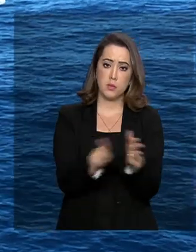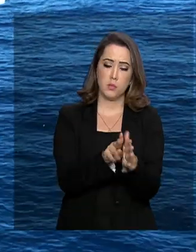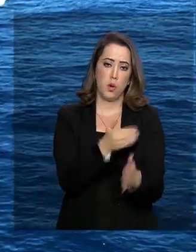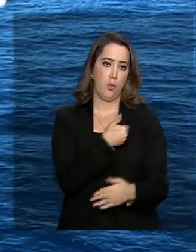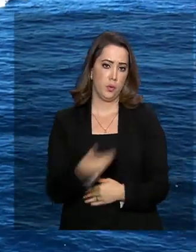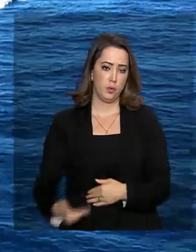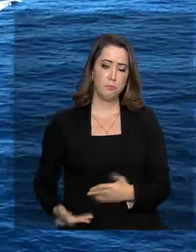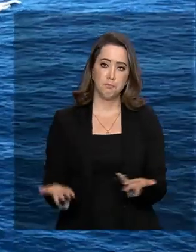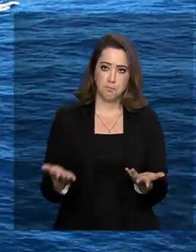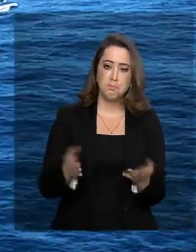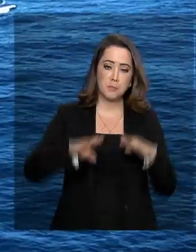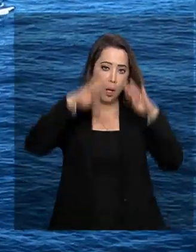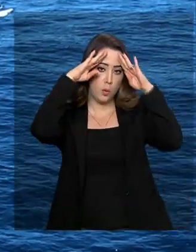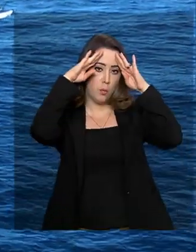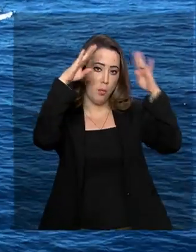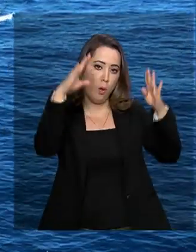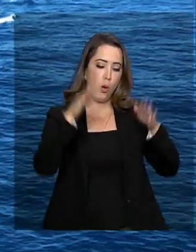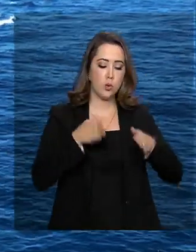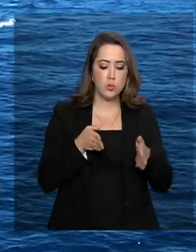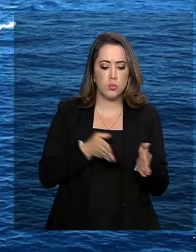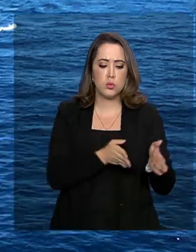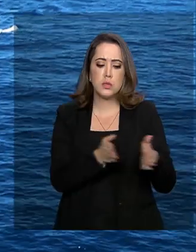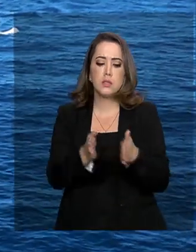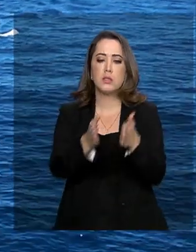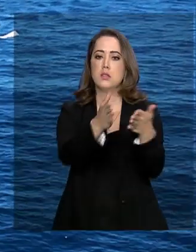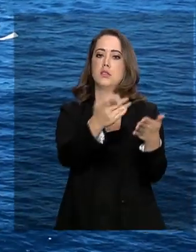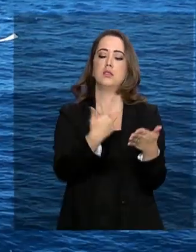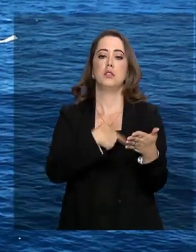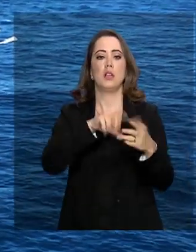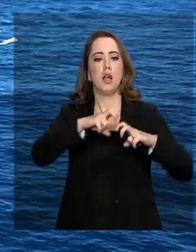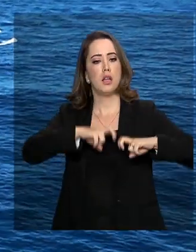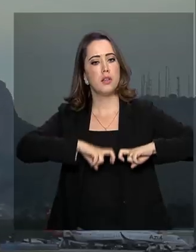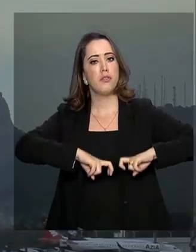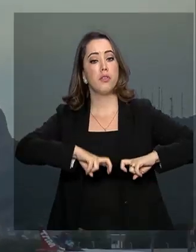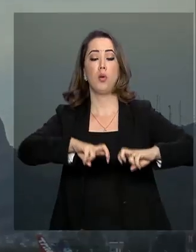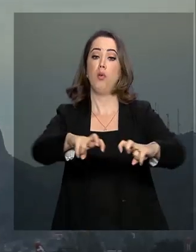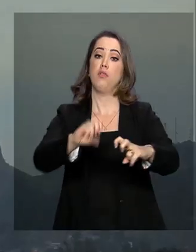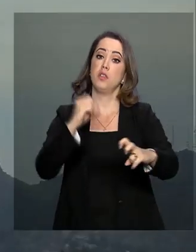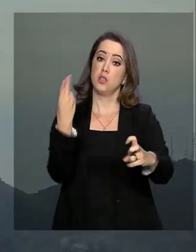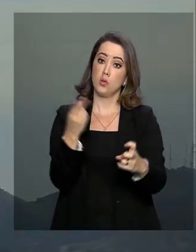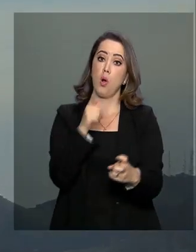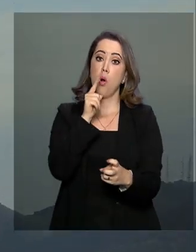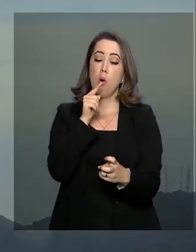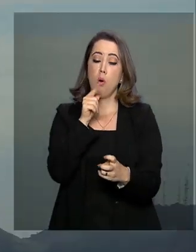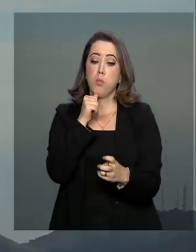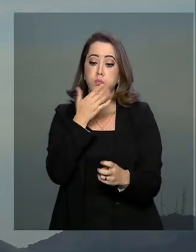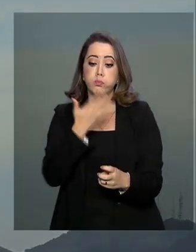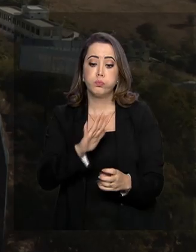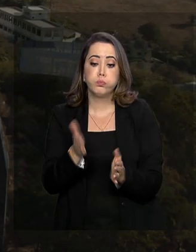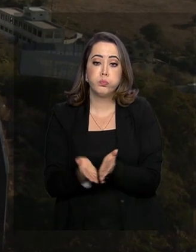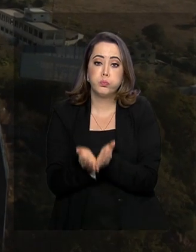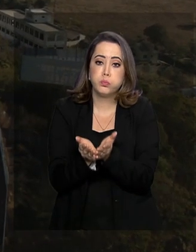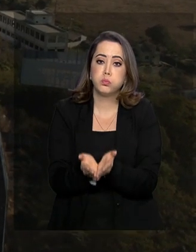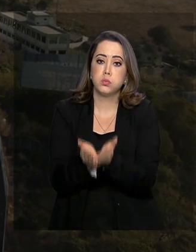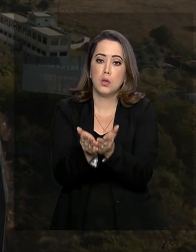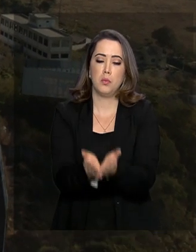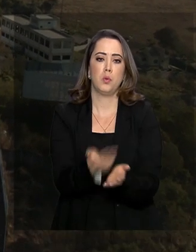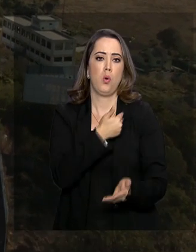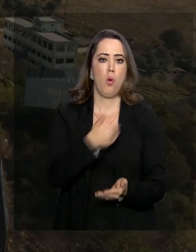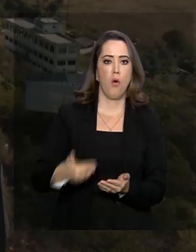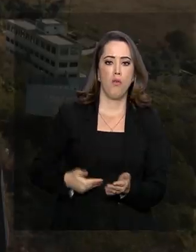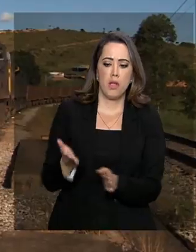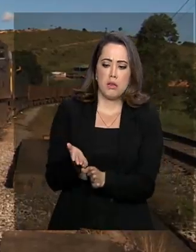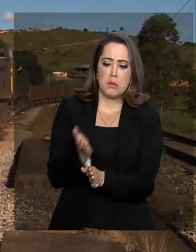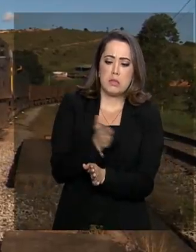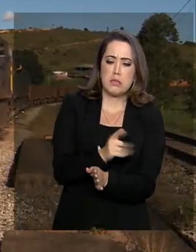Aeroportos, rodovias, ferrovias e portos, quando concedidos, tiram o governo do papel de empresário